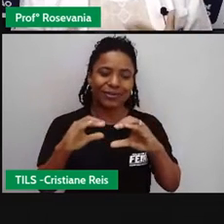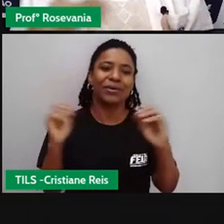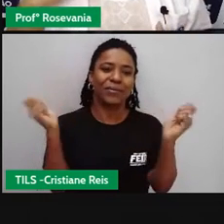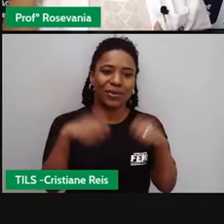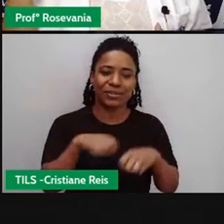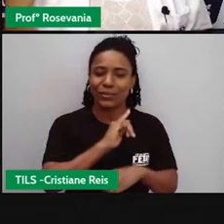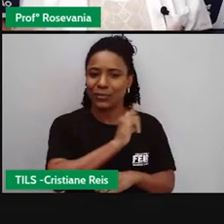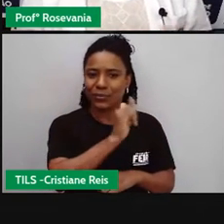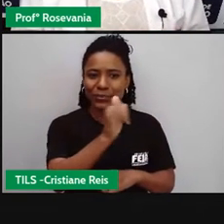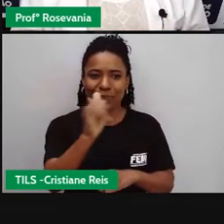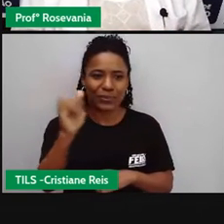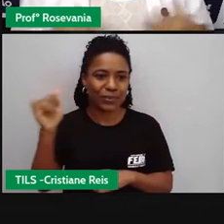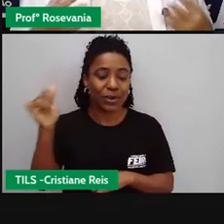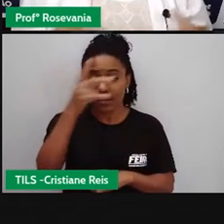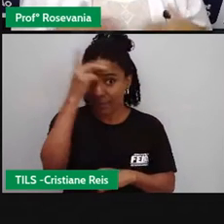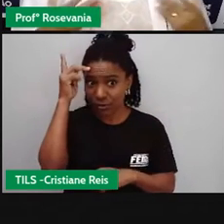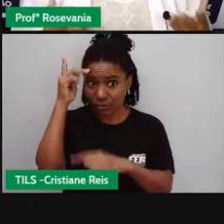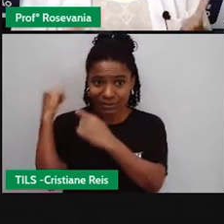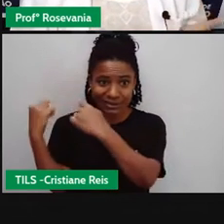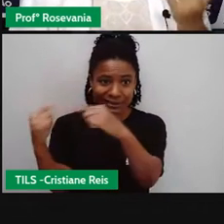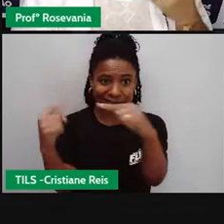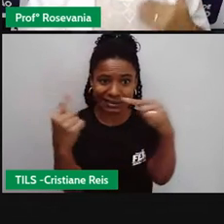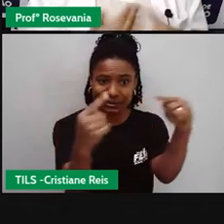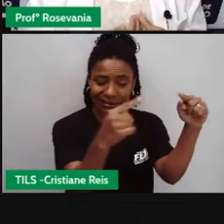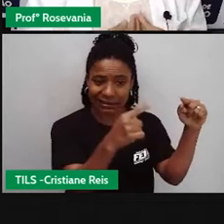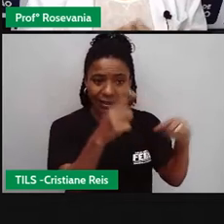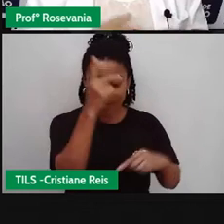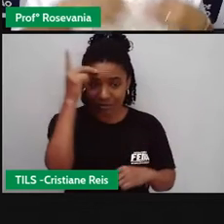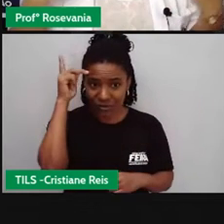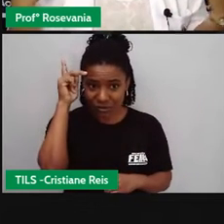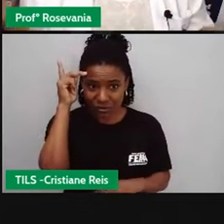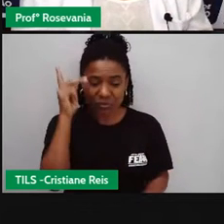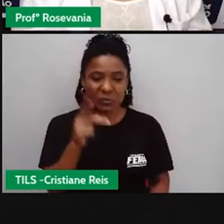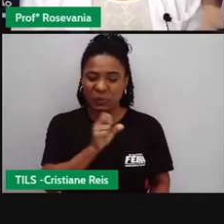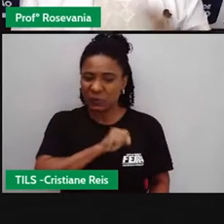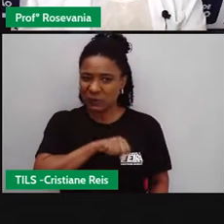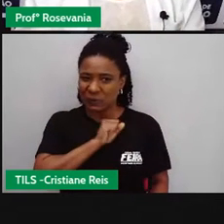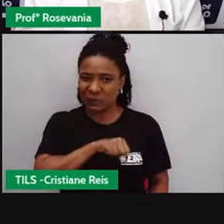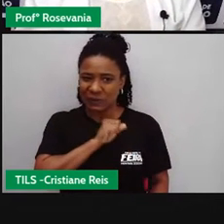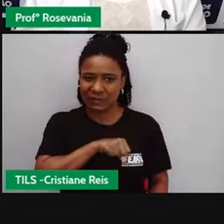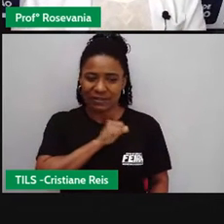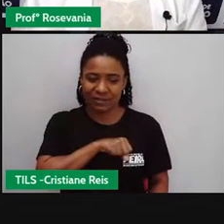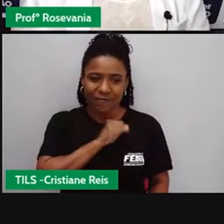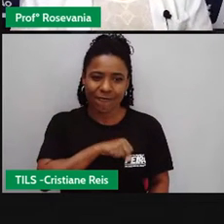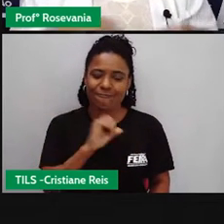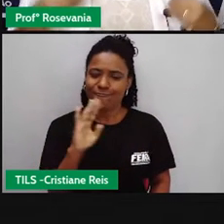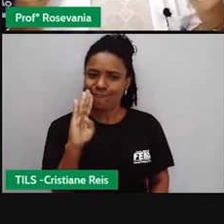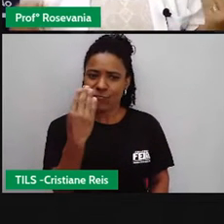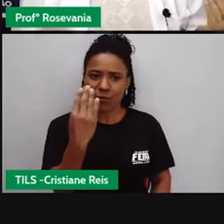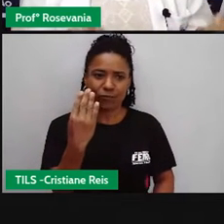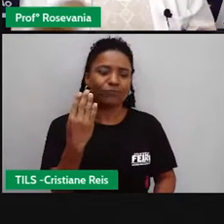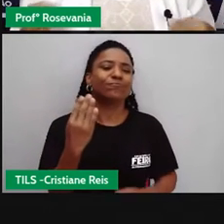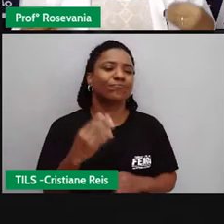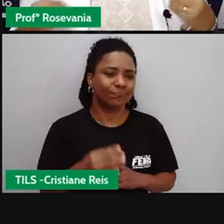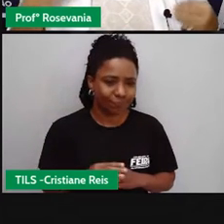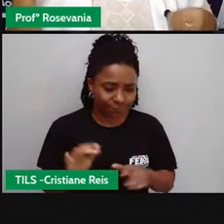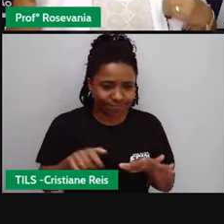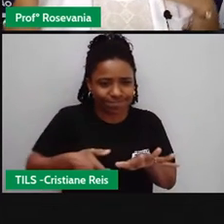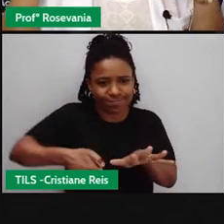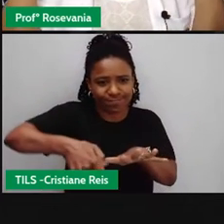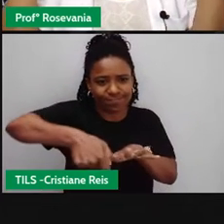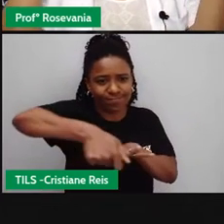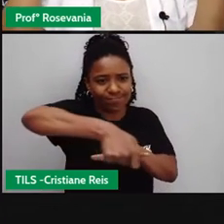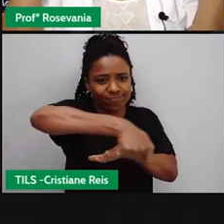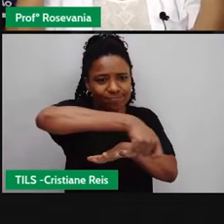infelizmente, que sofrendo o ataque, né, de hackers, que são as pessoas que divulgam, né, informações falsas. E essas informações,